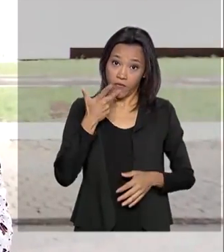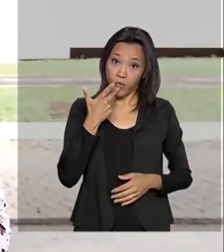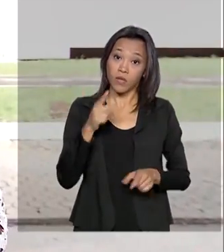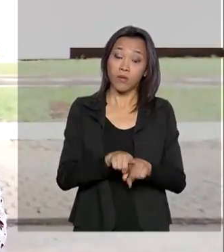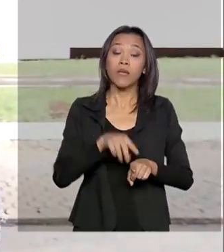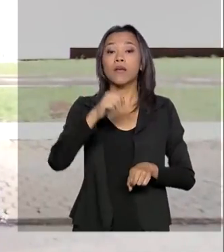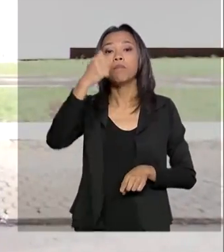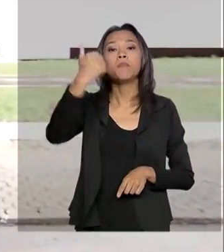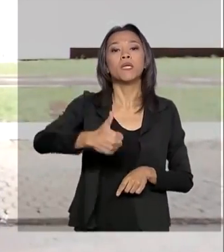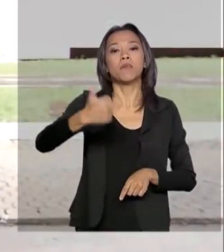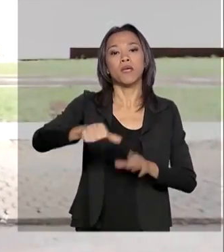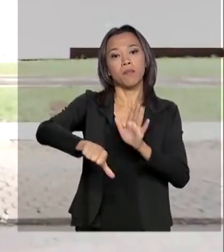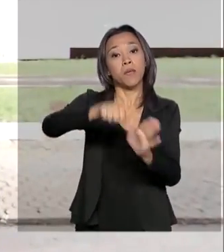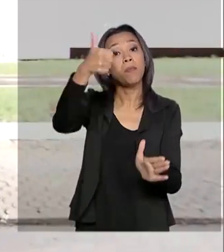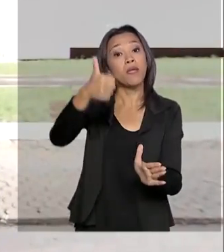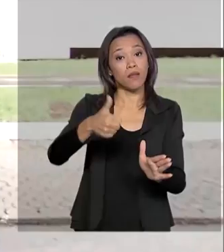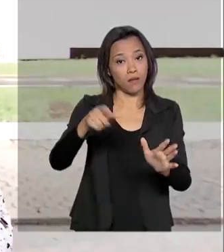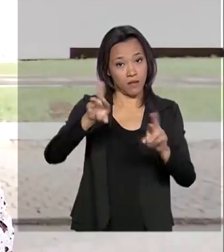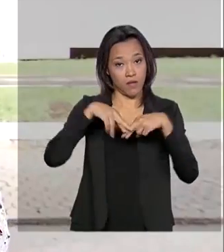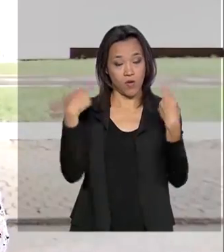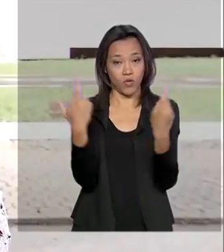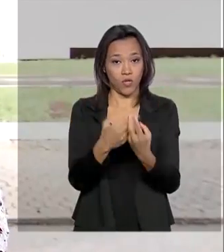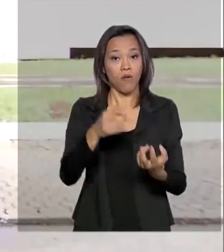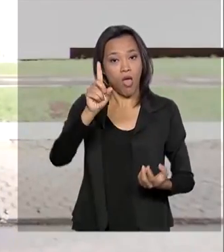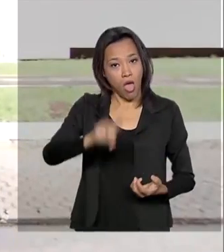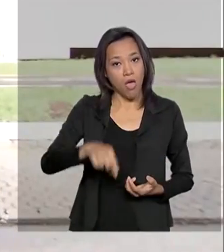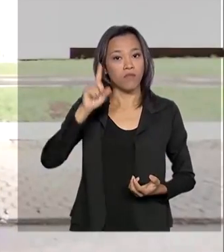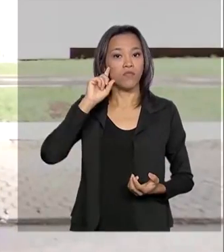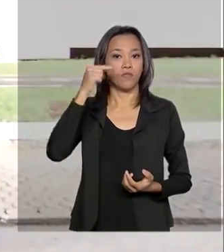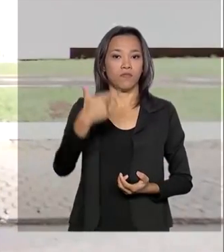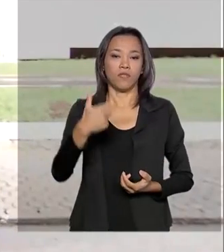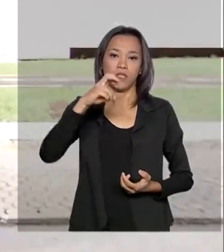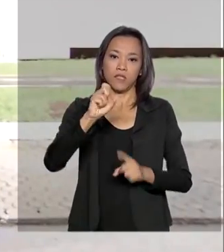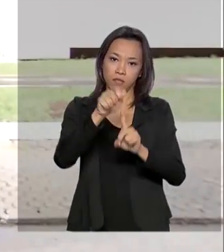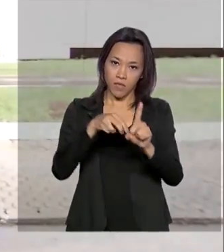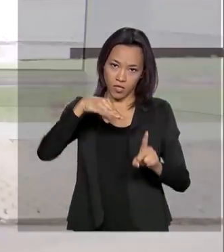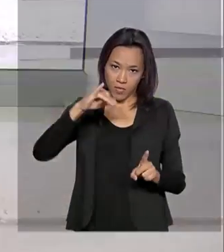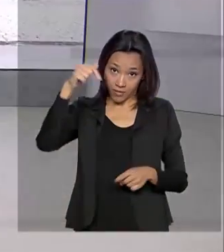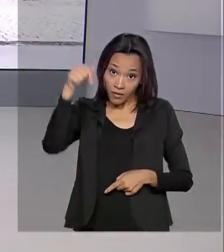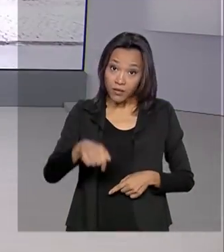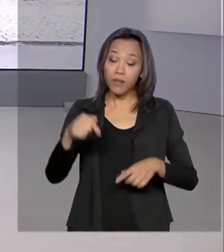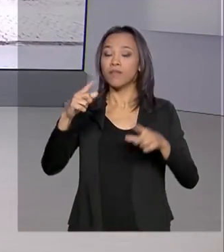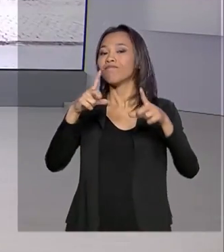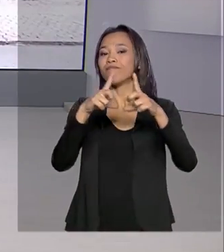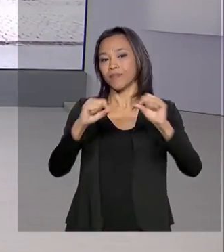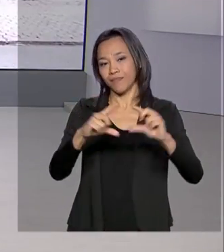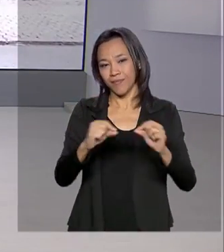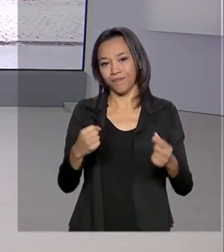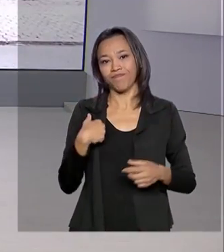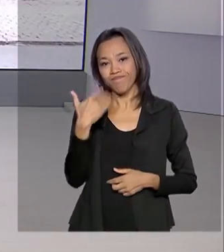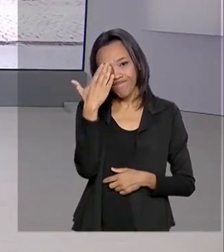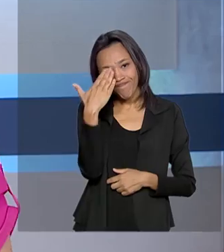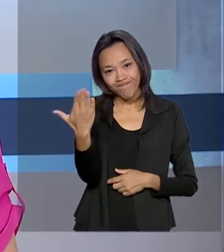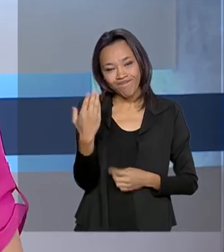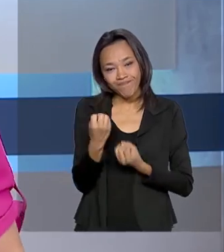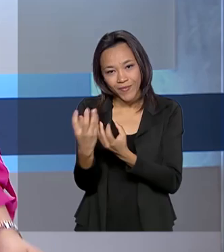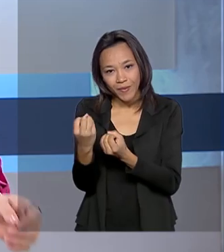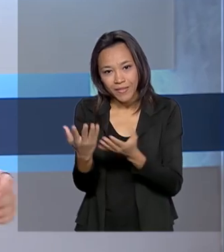do Conselho vai acontecer dia 25 de março aqui em Brasília. Renata. Obrigada, Luciana, pelas suas informações.